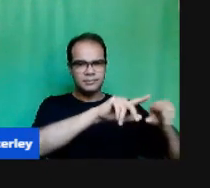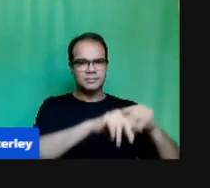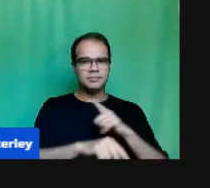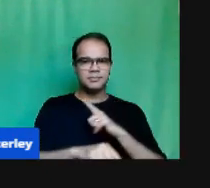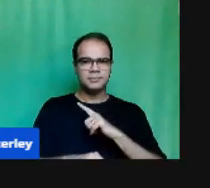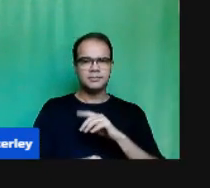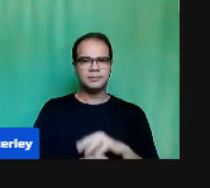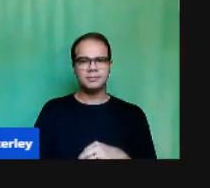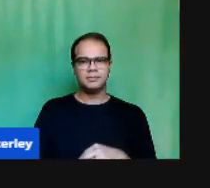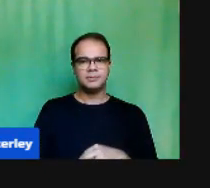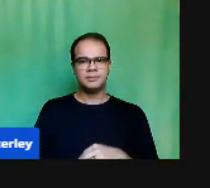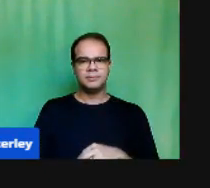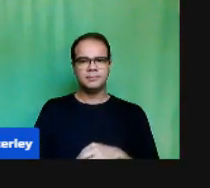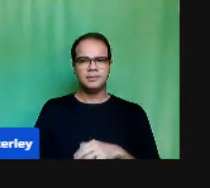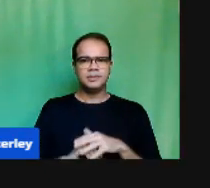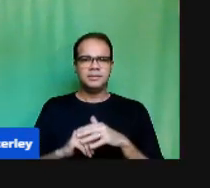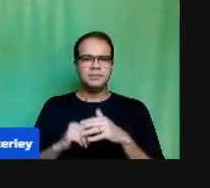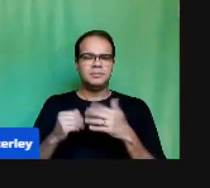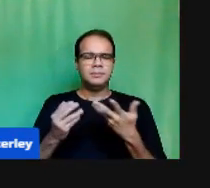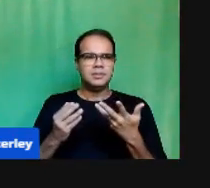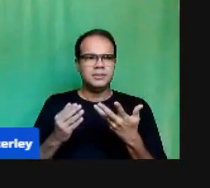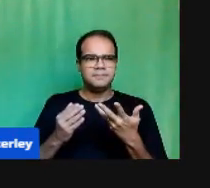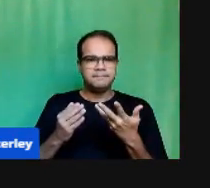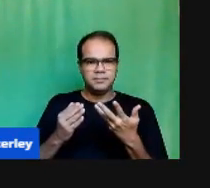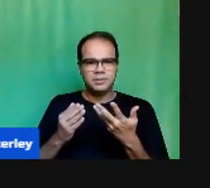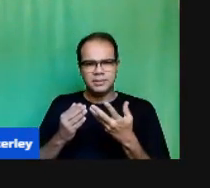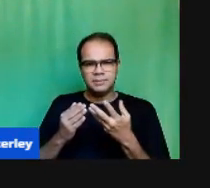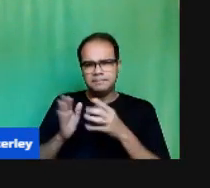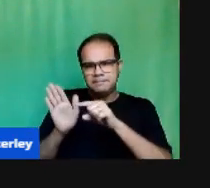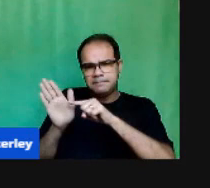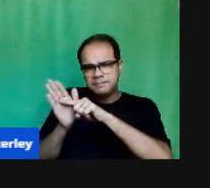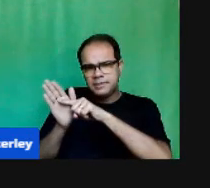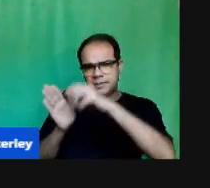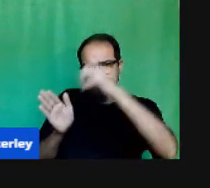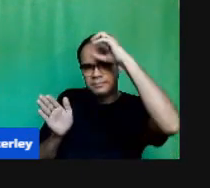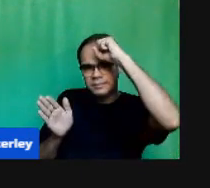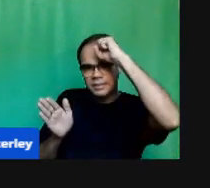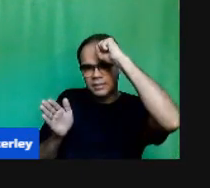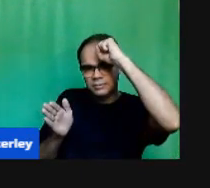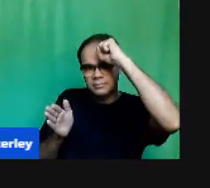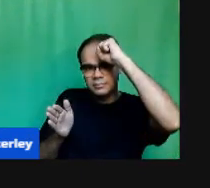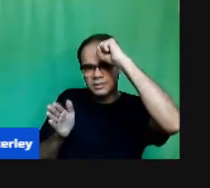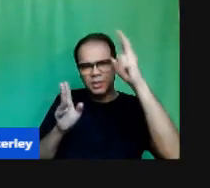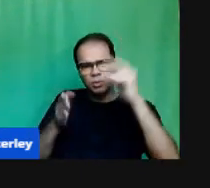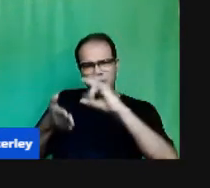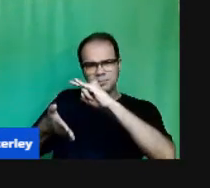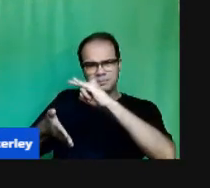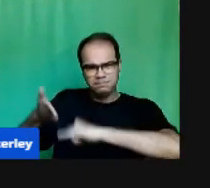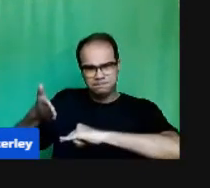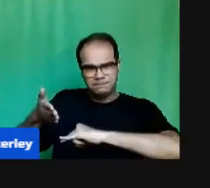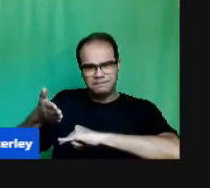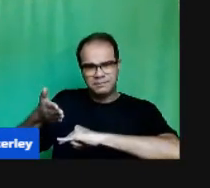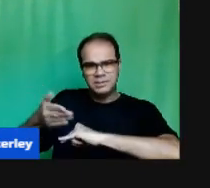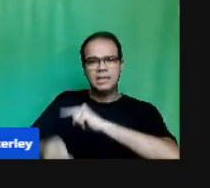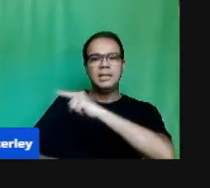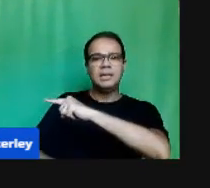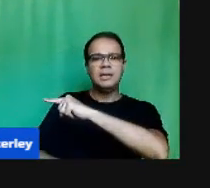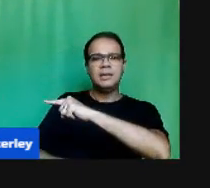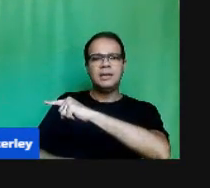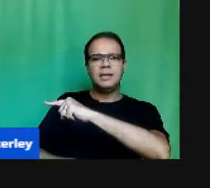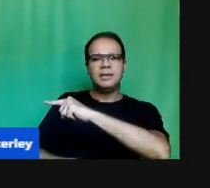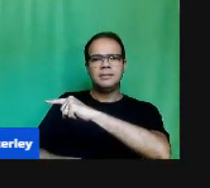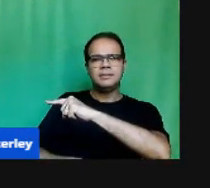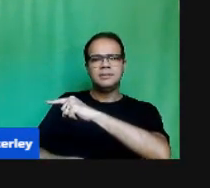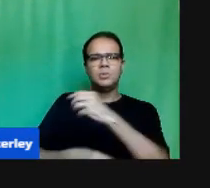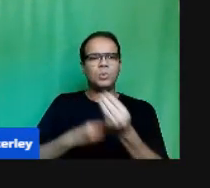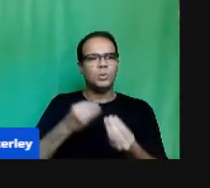Avaliar Com foco No processo É Sem dúvida A melhor Maneira De Identificar E